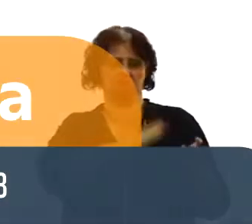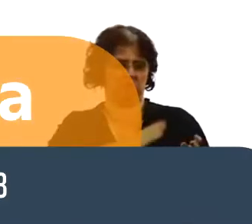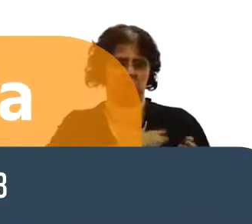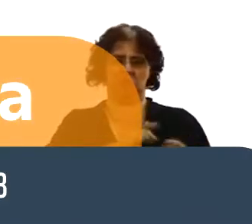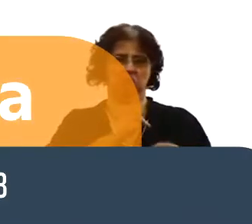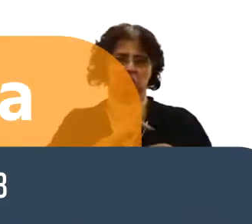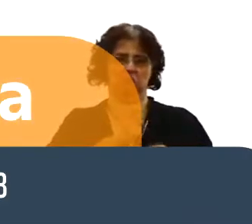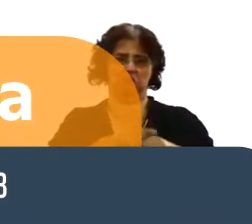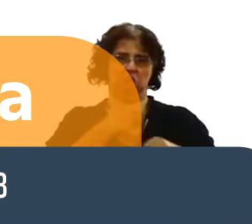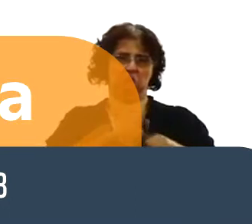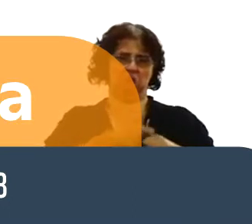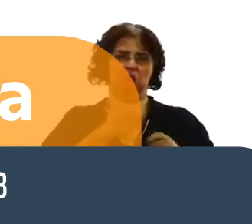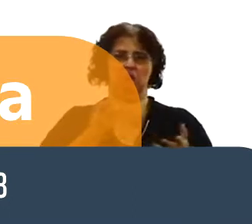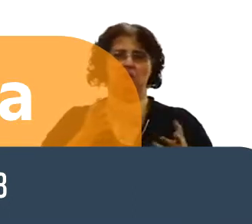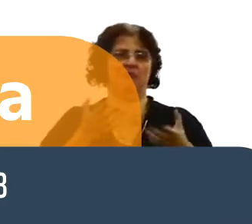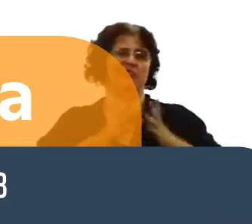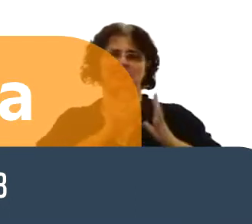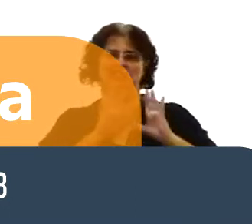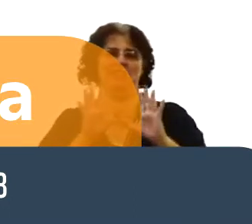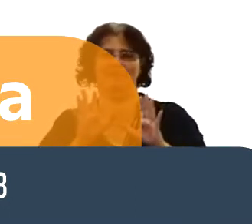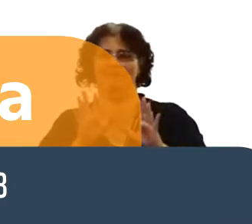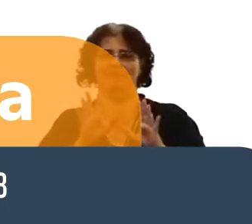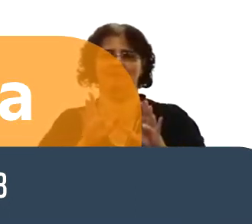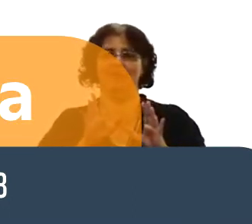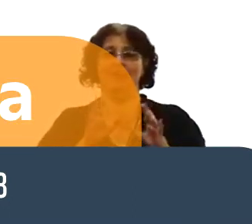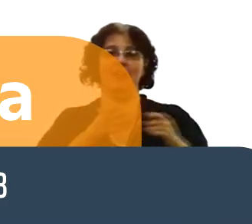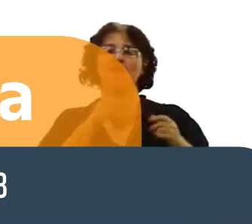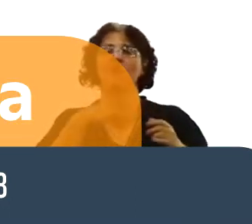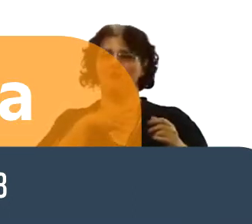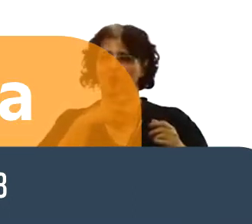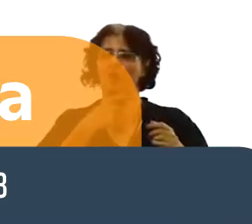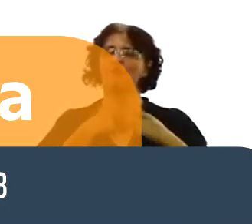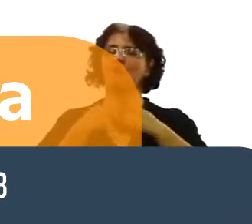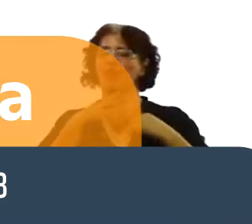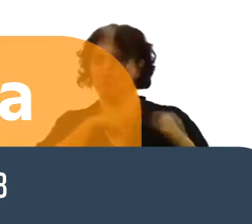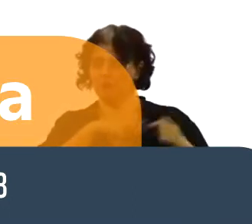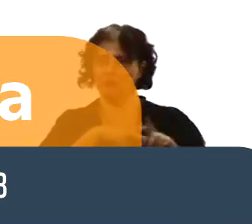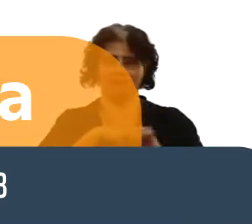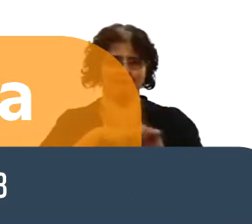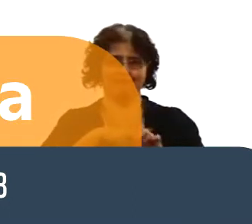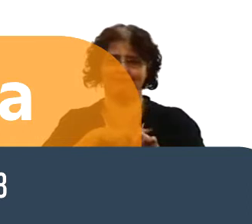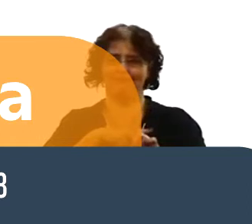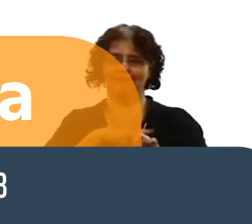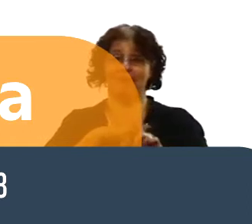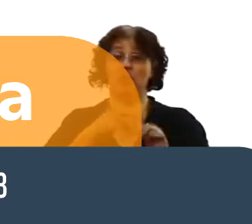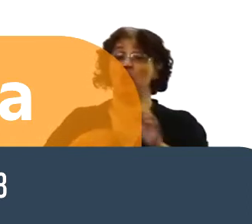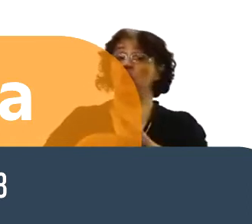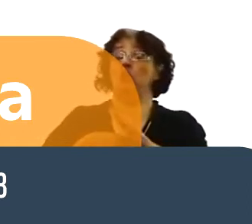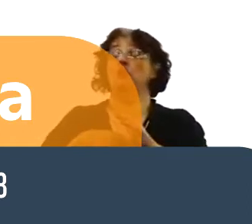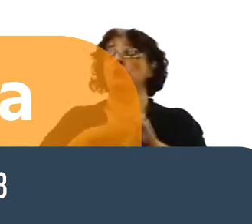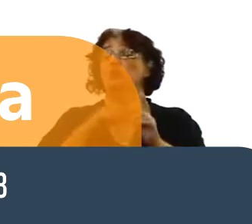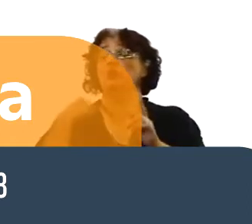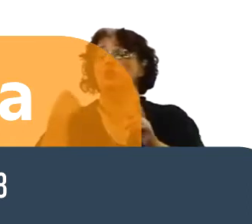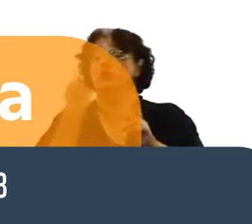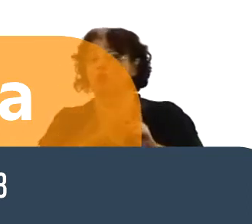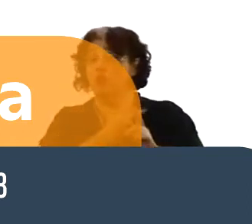a bondade para querer aceitar a Deus, aceitar a Cristo. Não. Nós éramos inimigos, diz a palavra